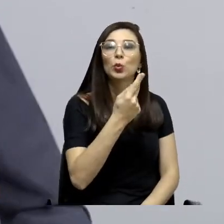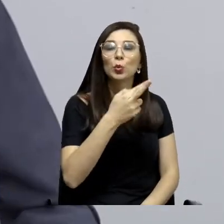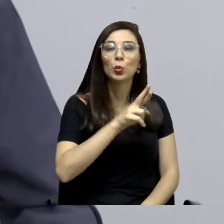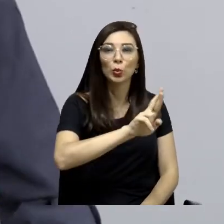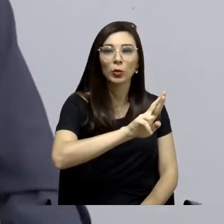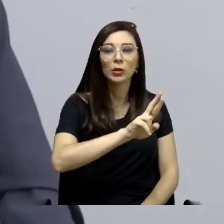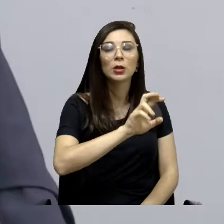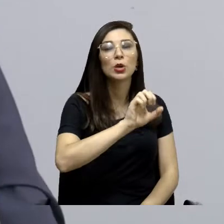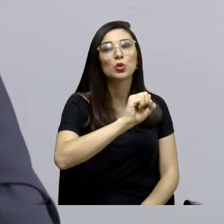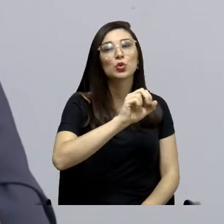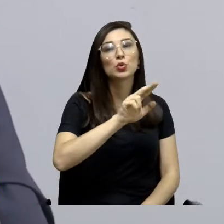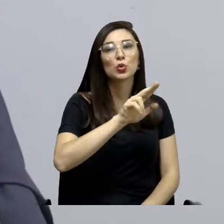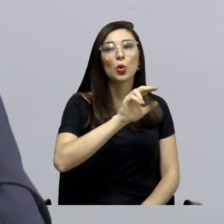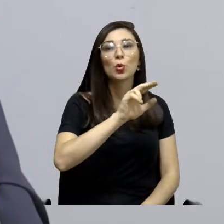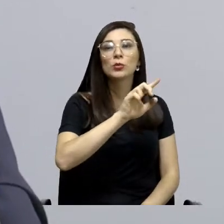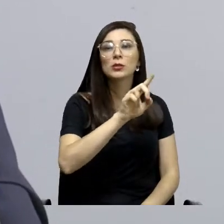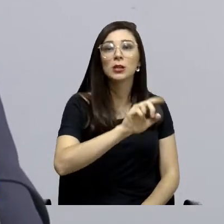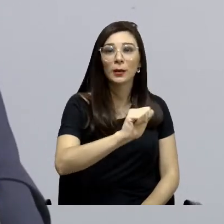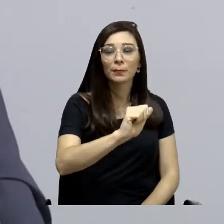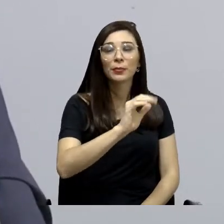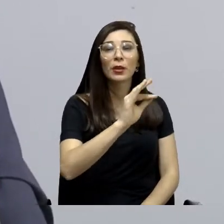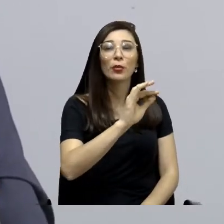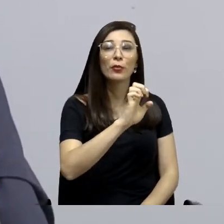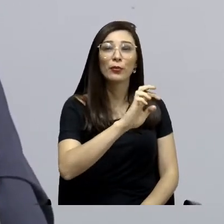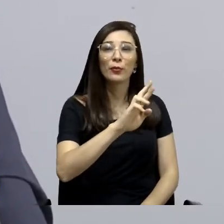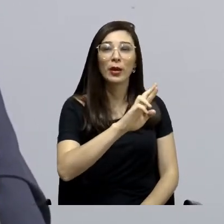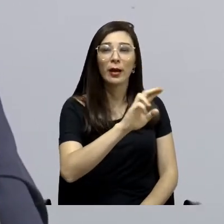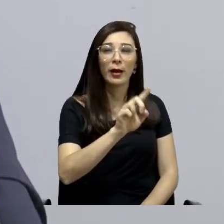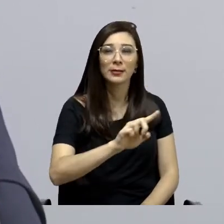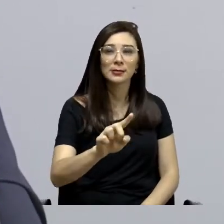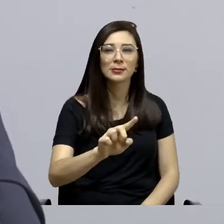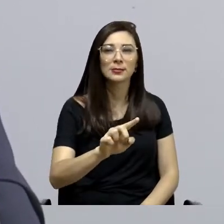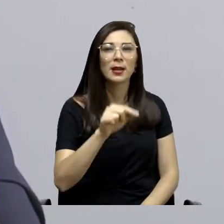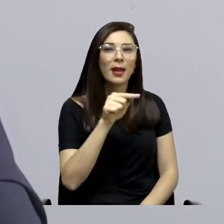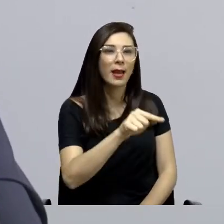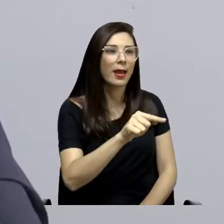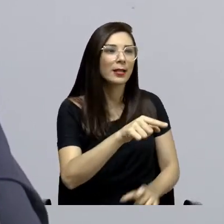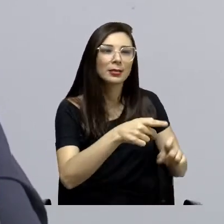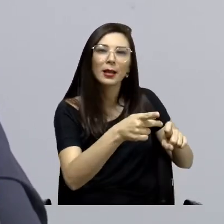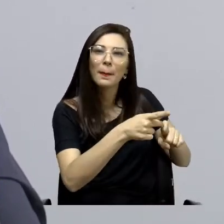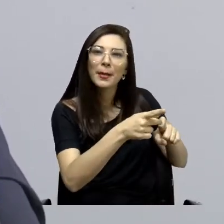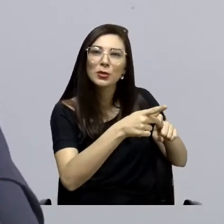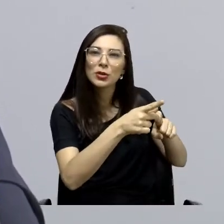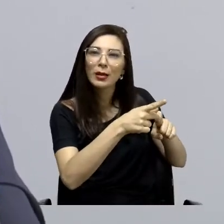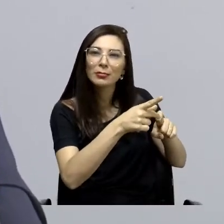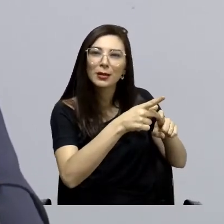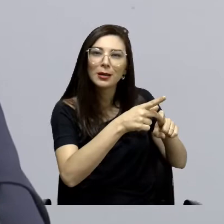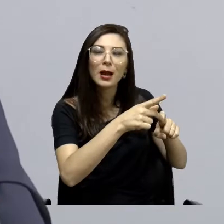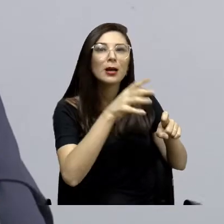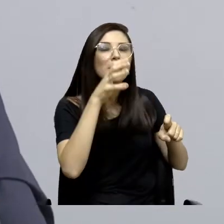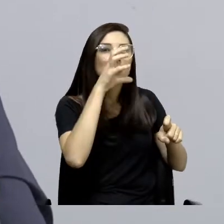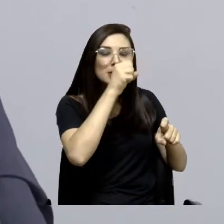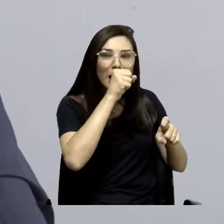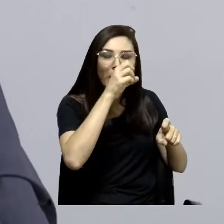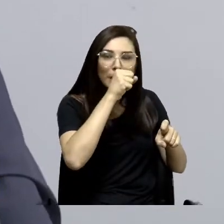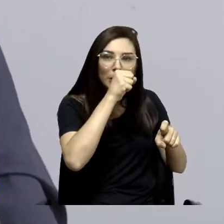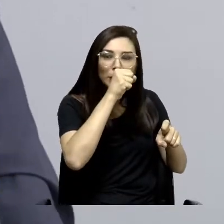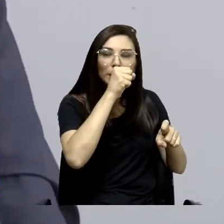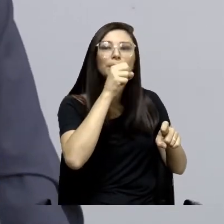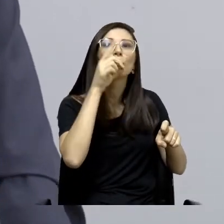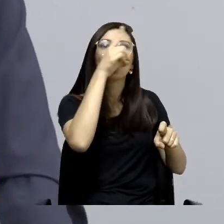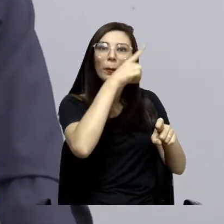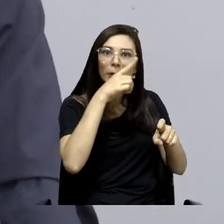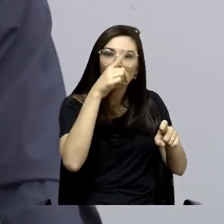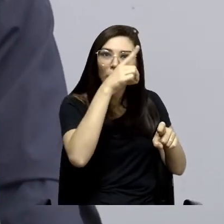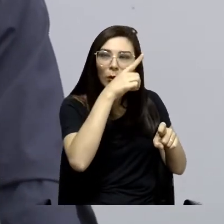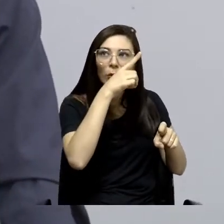Está lá na pediatria desde sábado. Até hoje o médico não passou. O